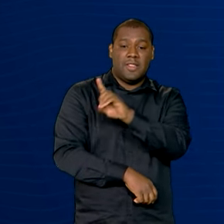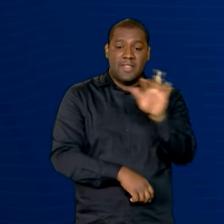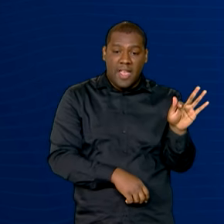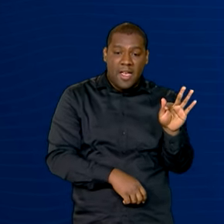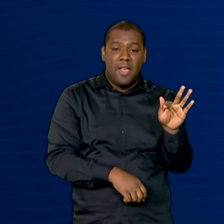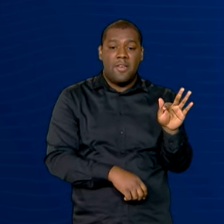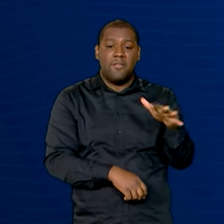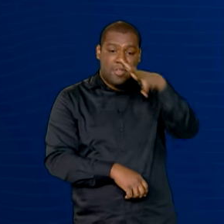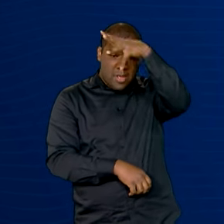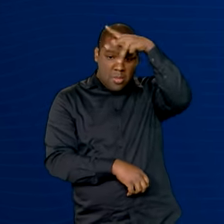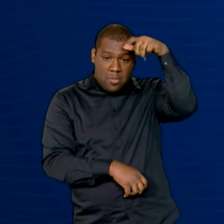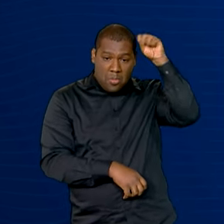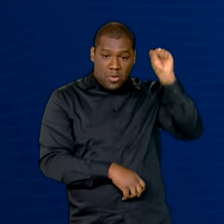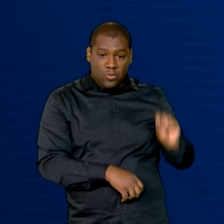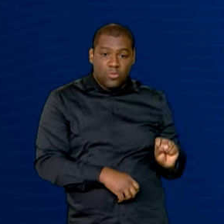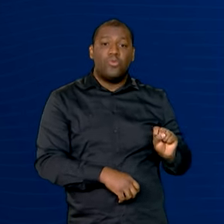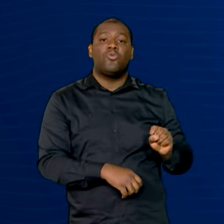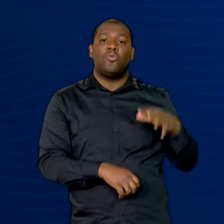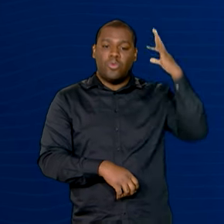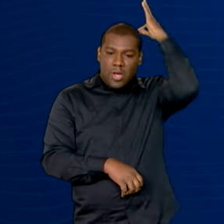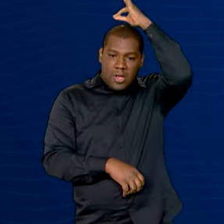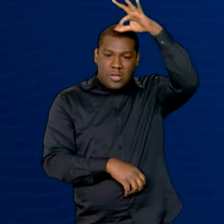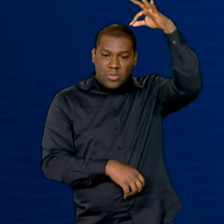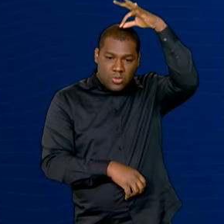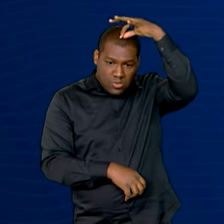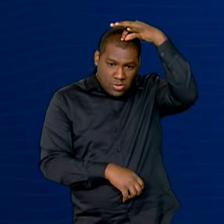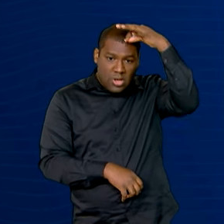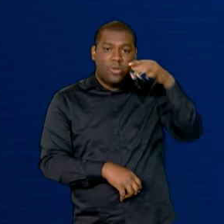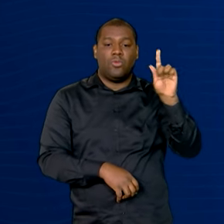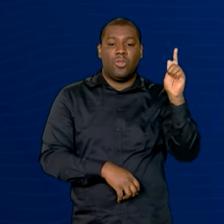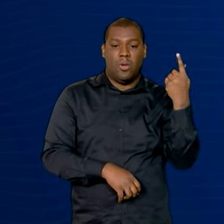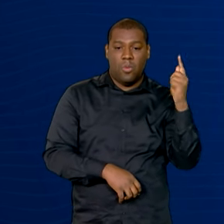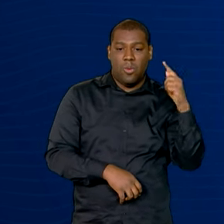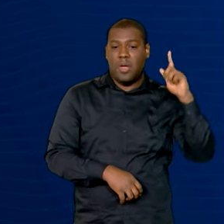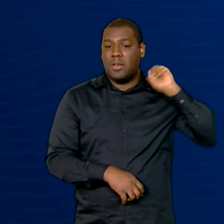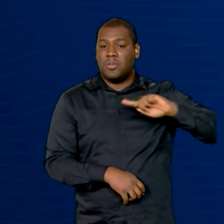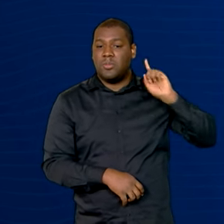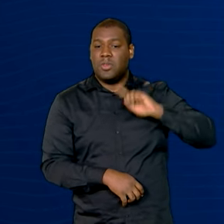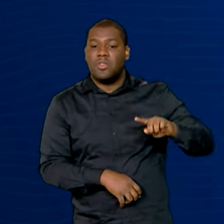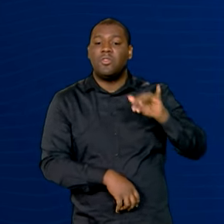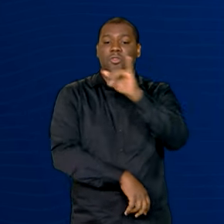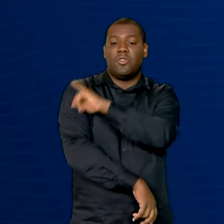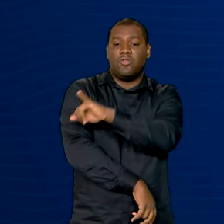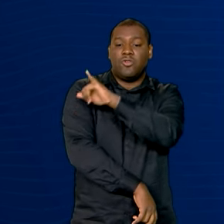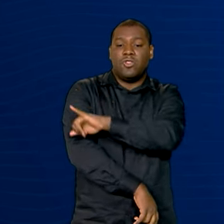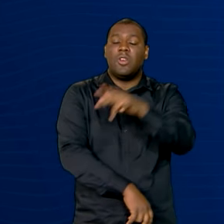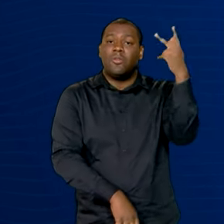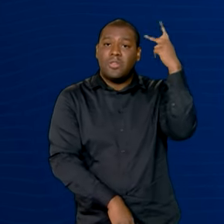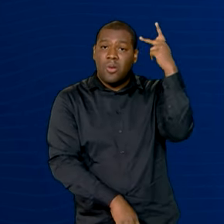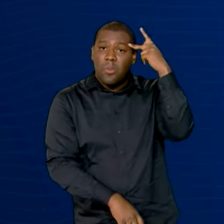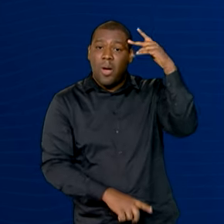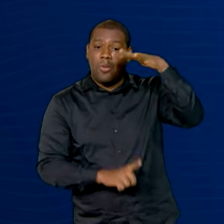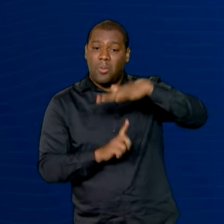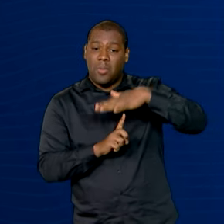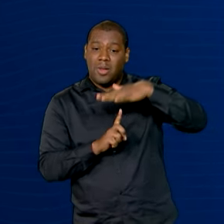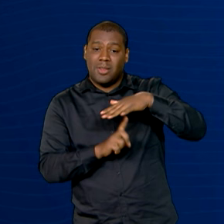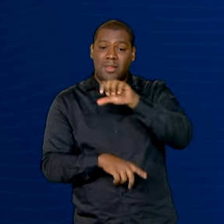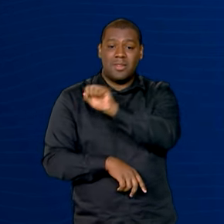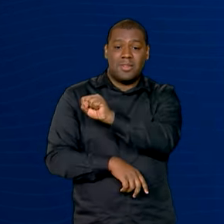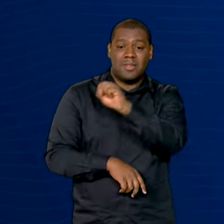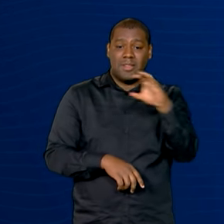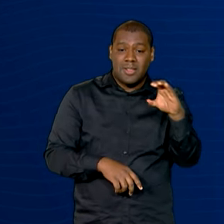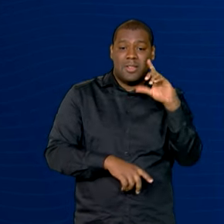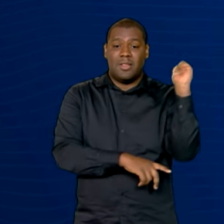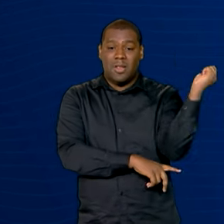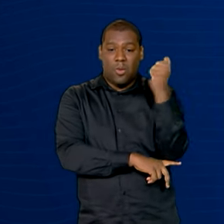Mato Grosso do Sul, Espírito Santo, Goiás, Minas Gerais, Rio de Janeiro, São Paulo, Paraná, Santa Catarina